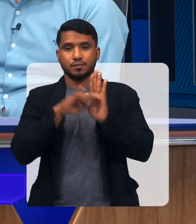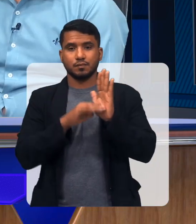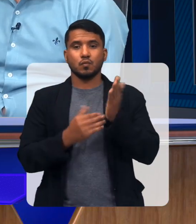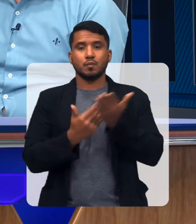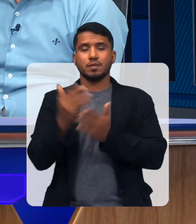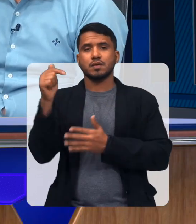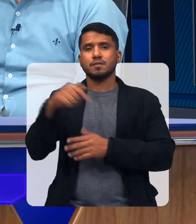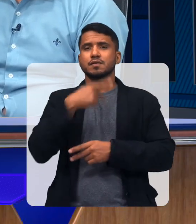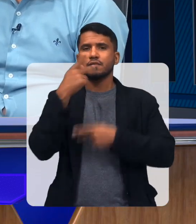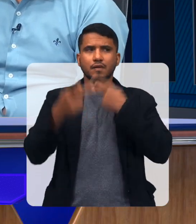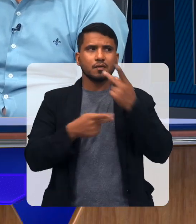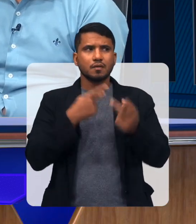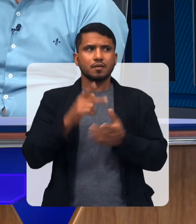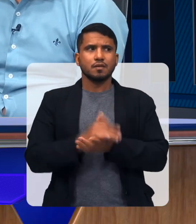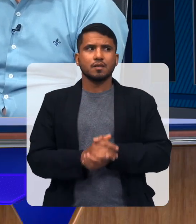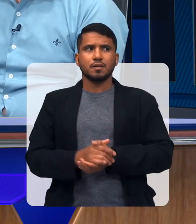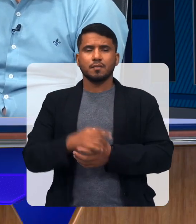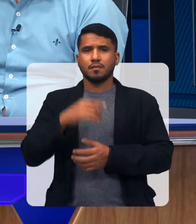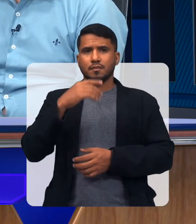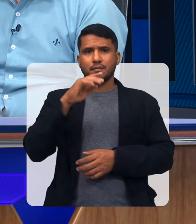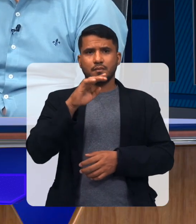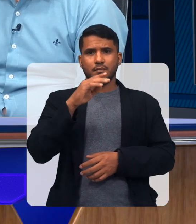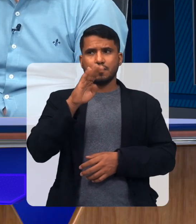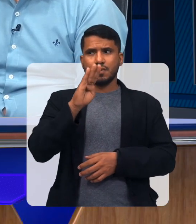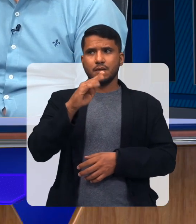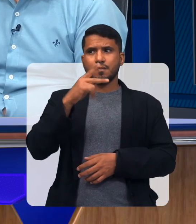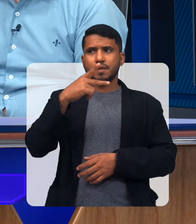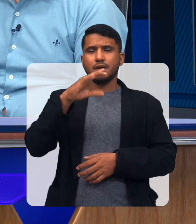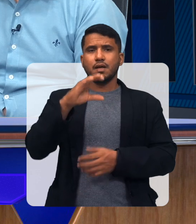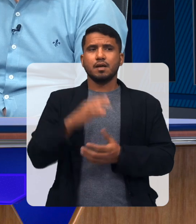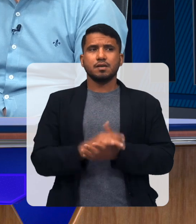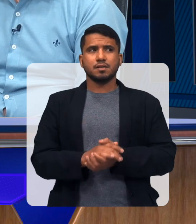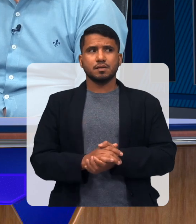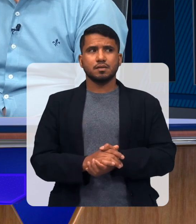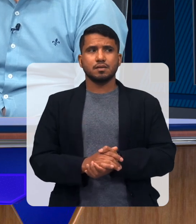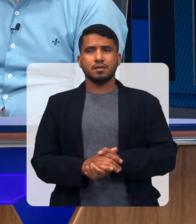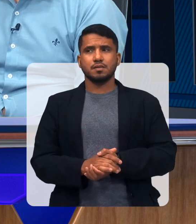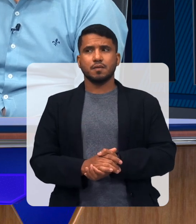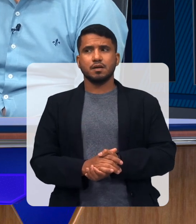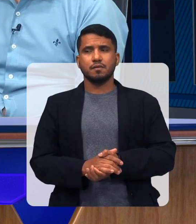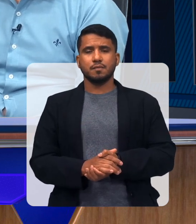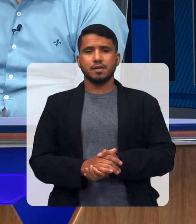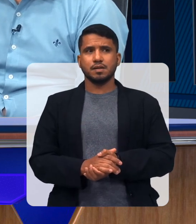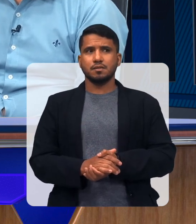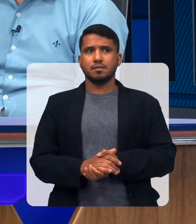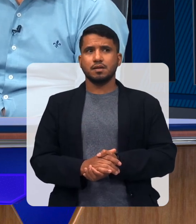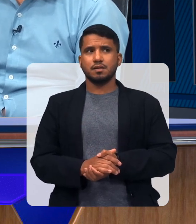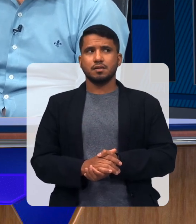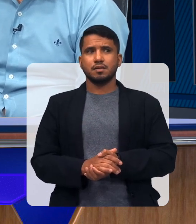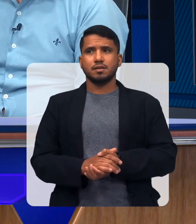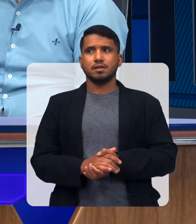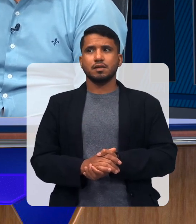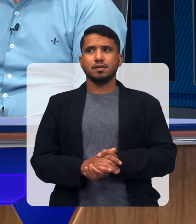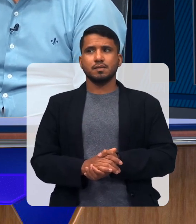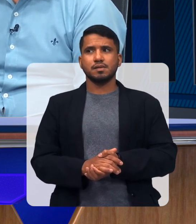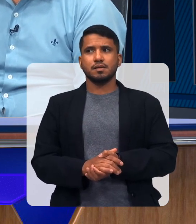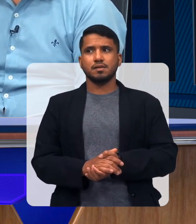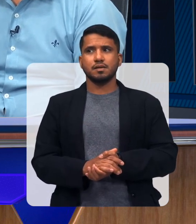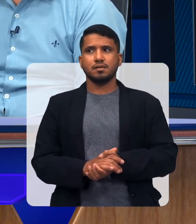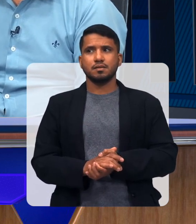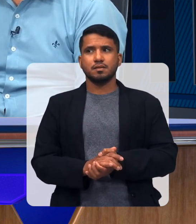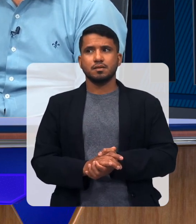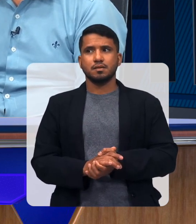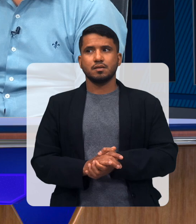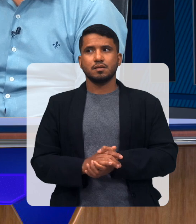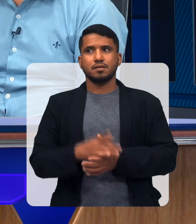programação Vamos começar aqui, você falou pela BPC, que atualmente está sendo feito